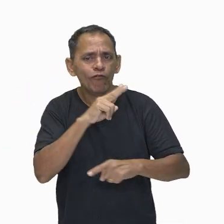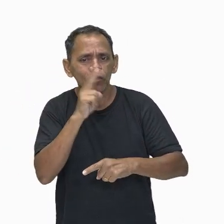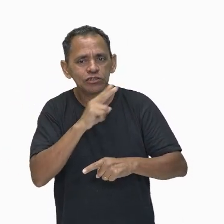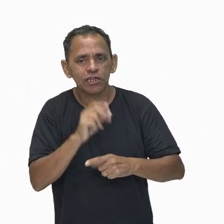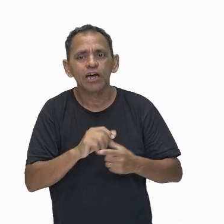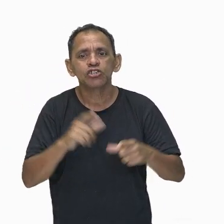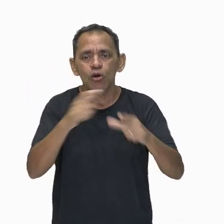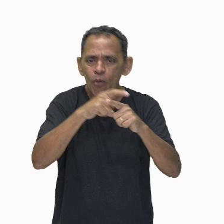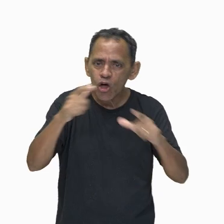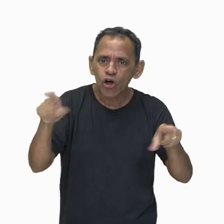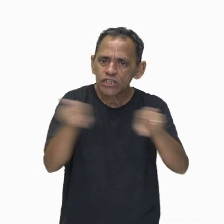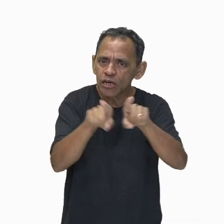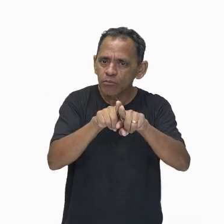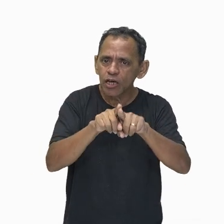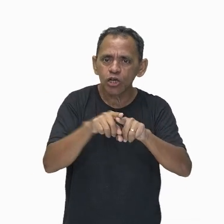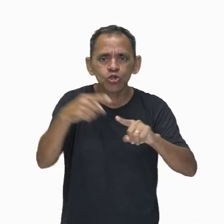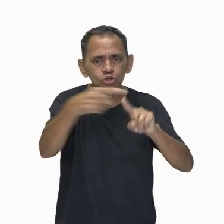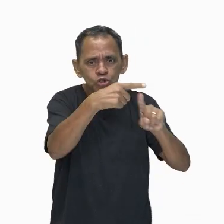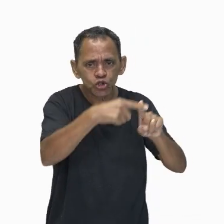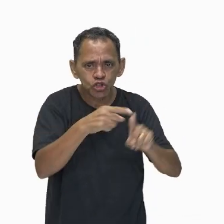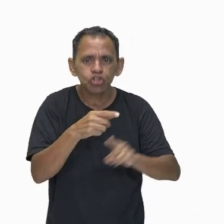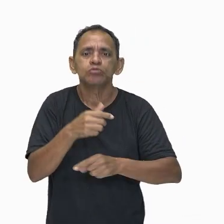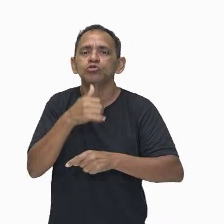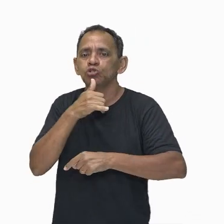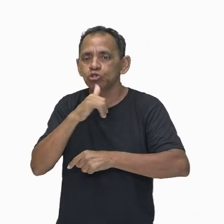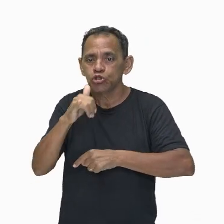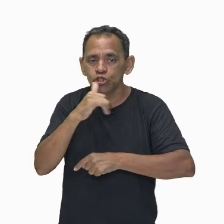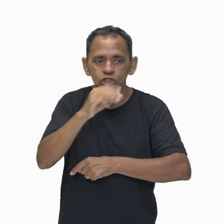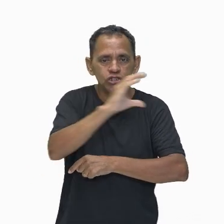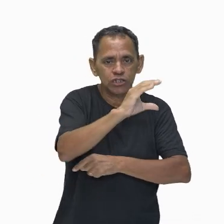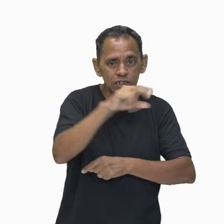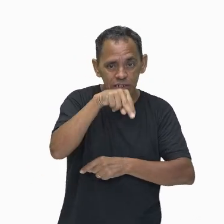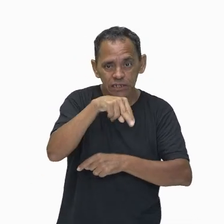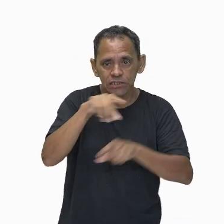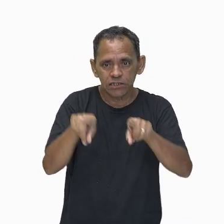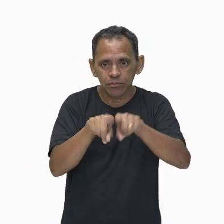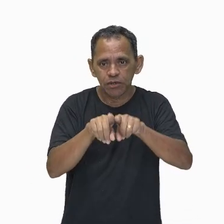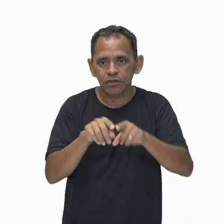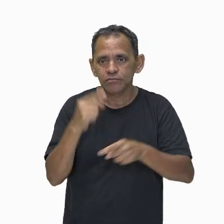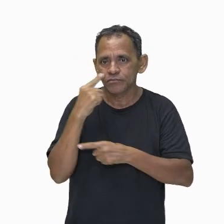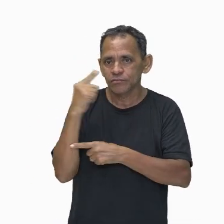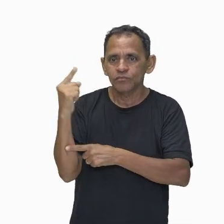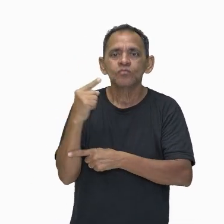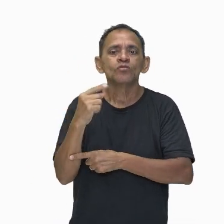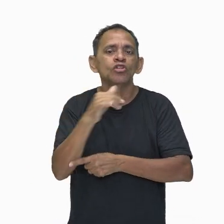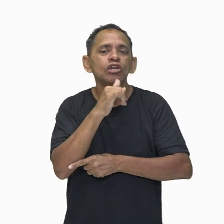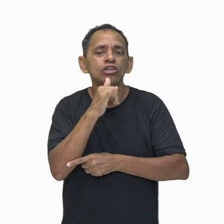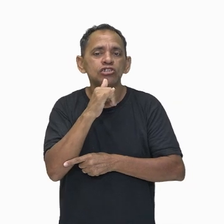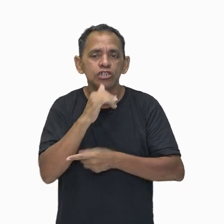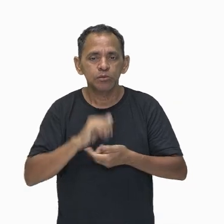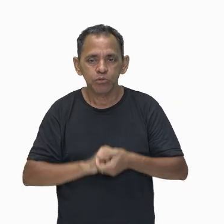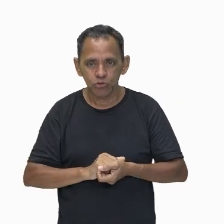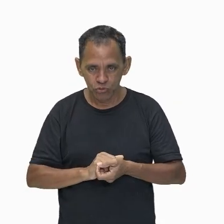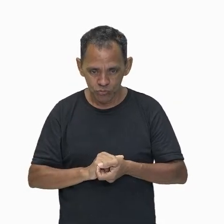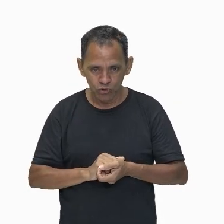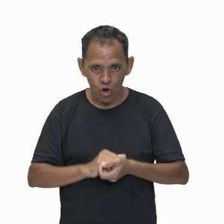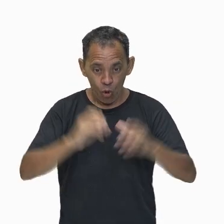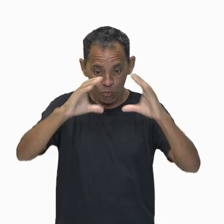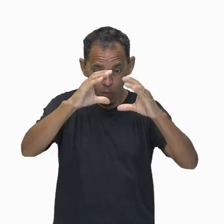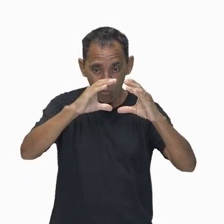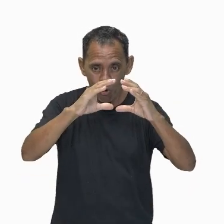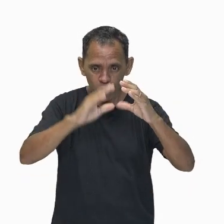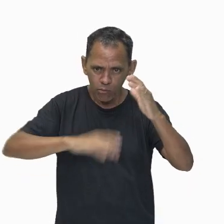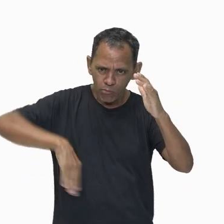E aí, eu coloquei pra vocês a imagem de uma bola sendo chutada, porque quando a bola se movimenta com certa velocidade,